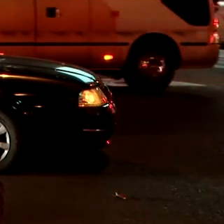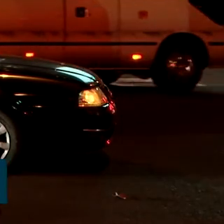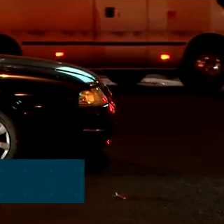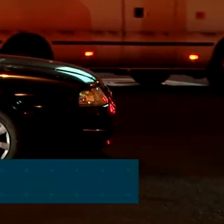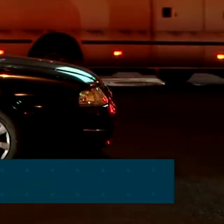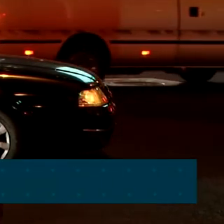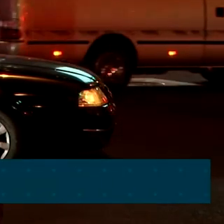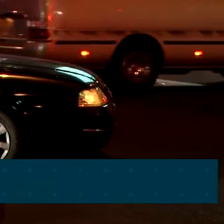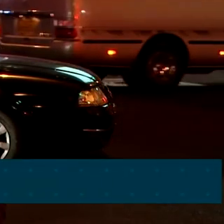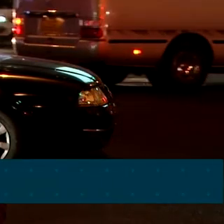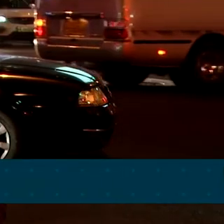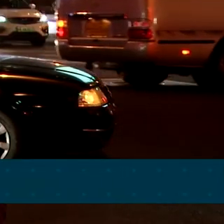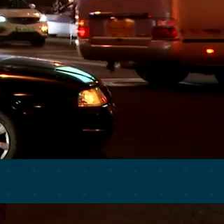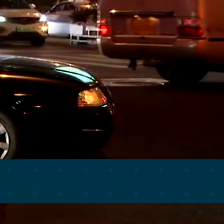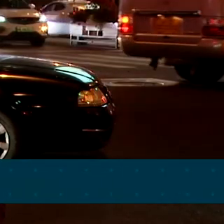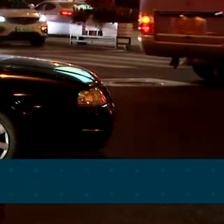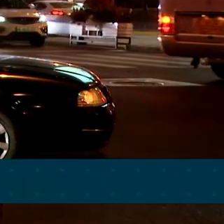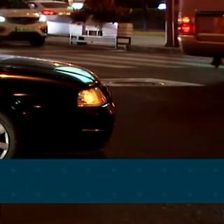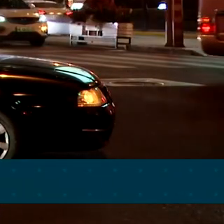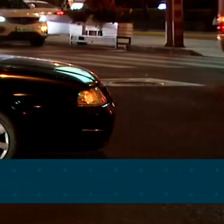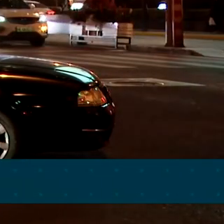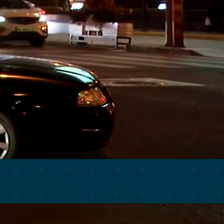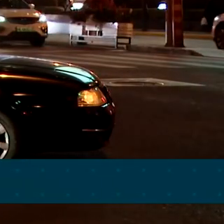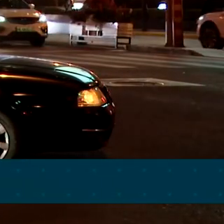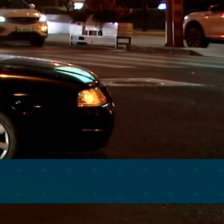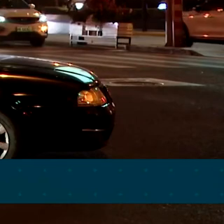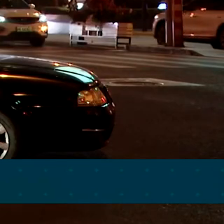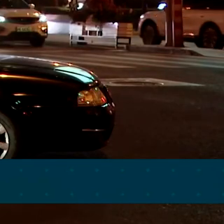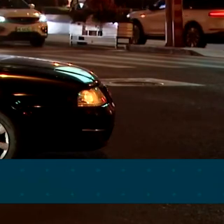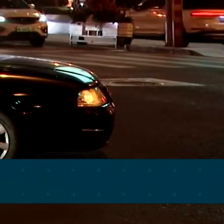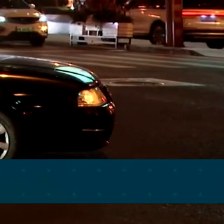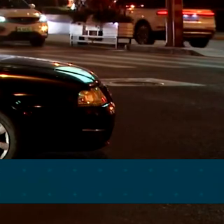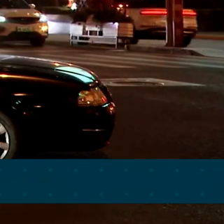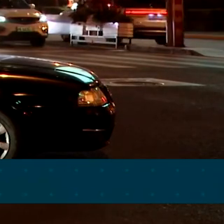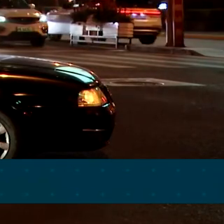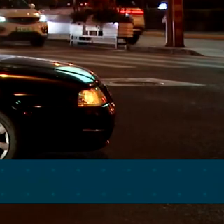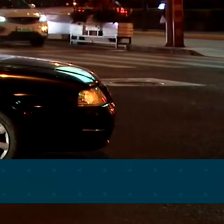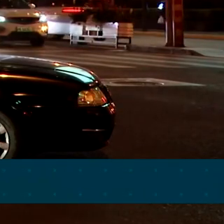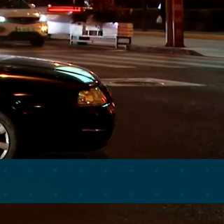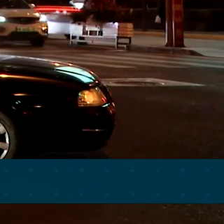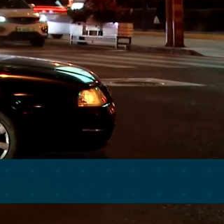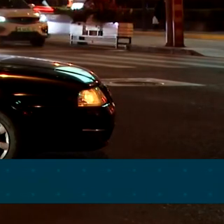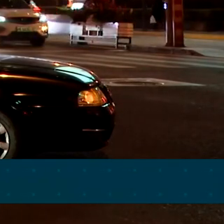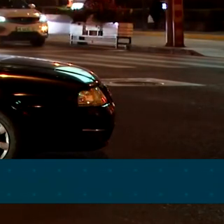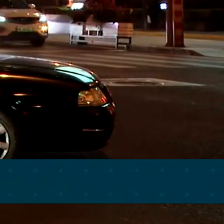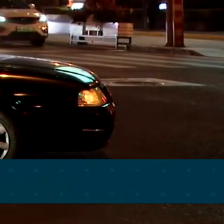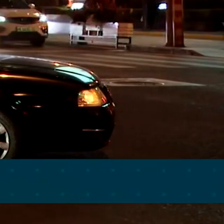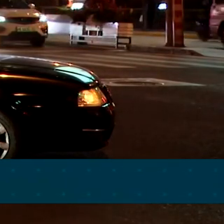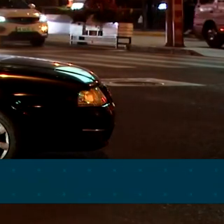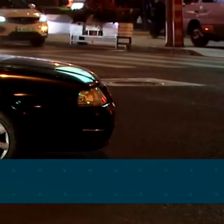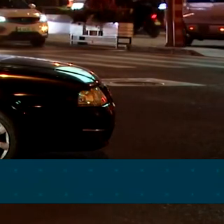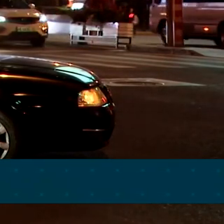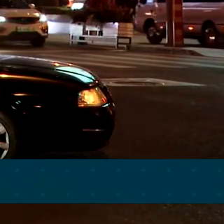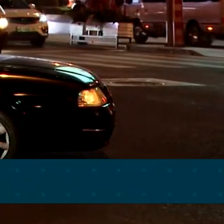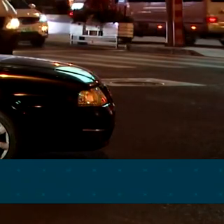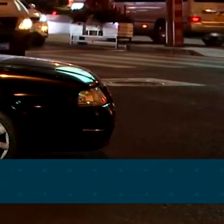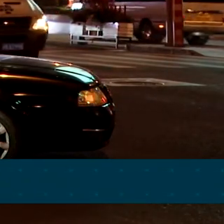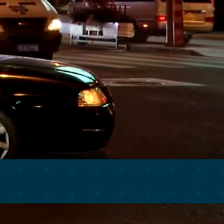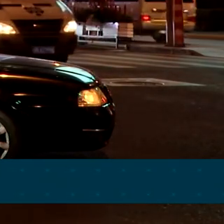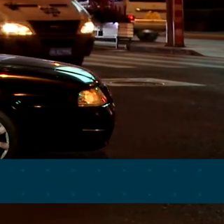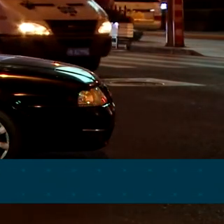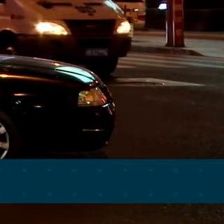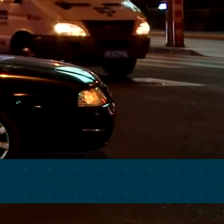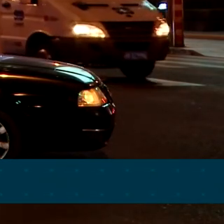Xangai da posse da presidenta Dilma Rousseff no comando do Banco do BRICS. Criado em 2014 e em operação desde 2015,